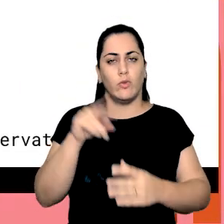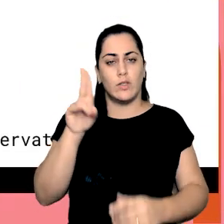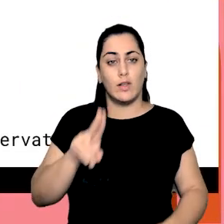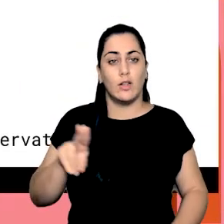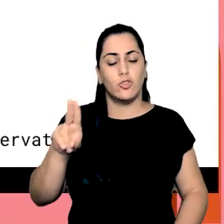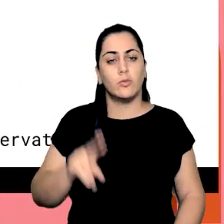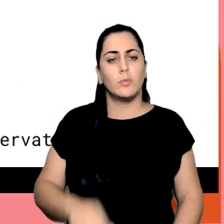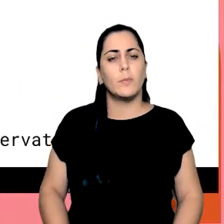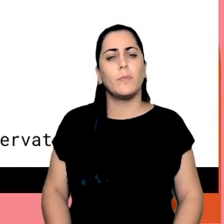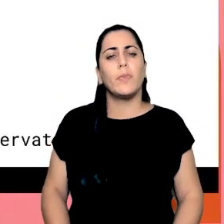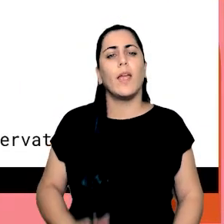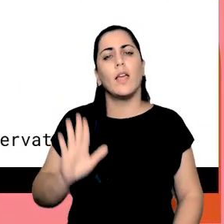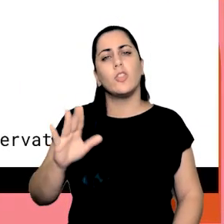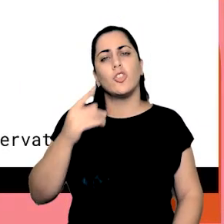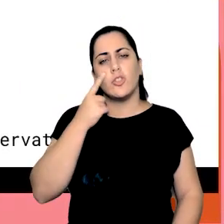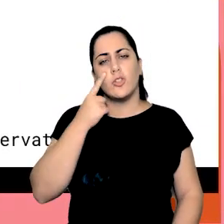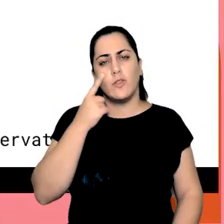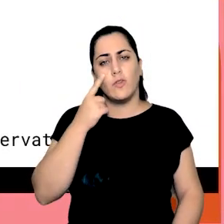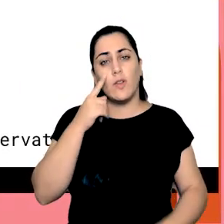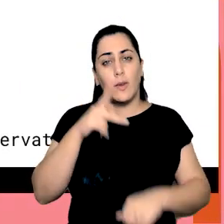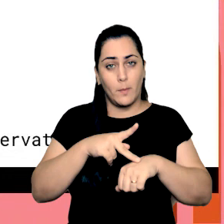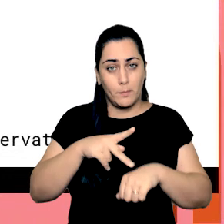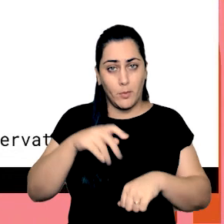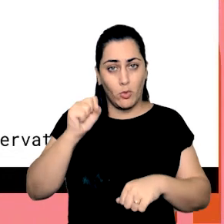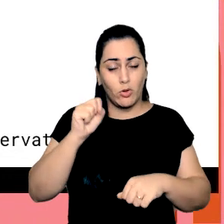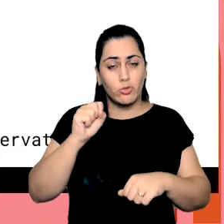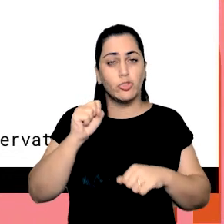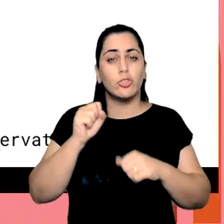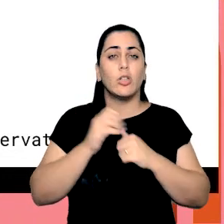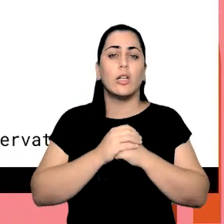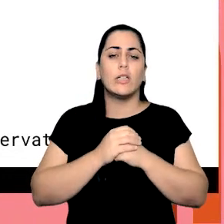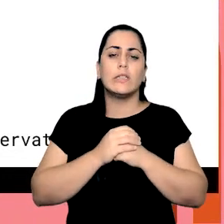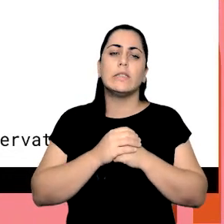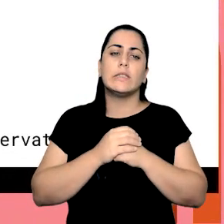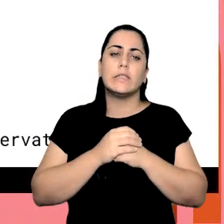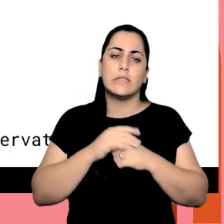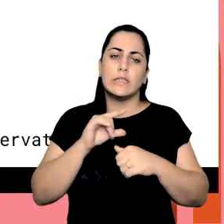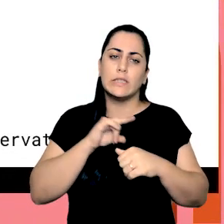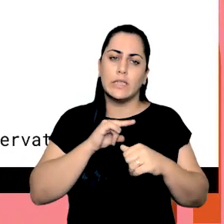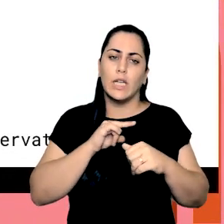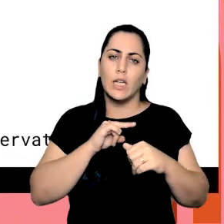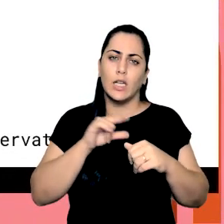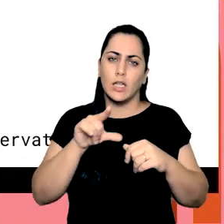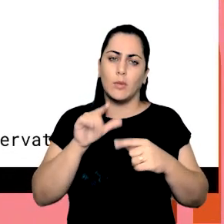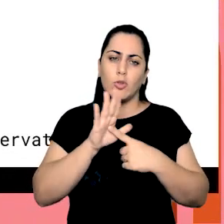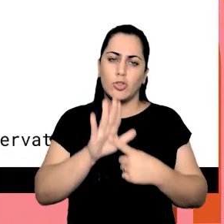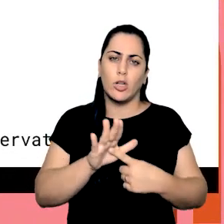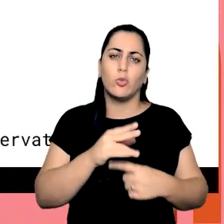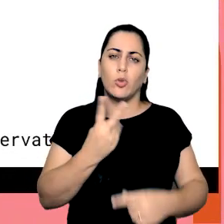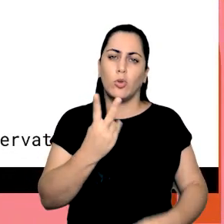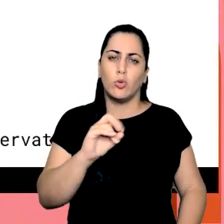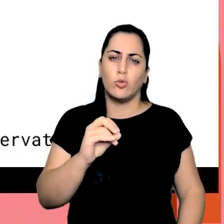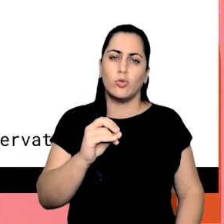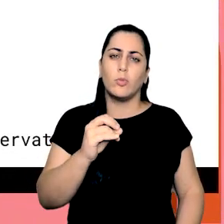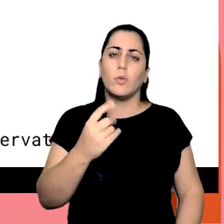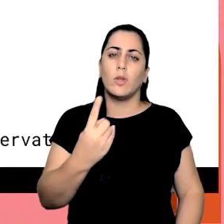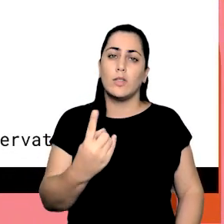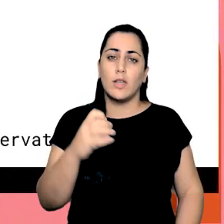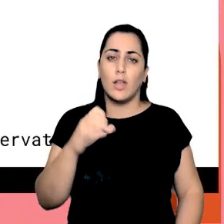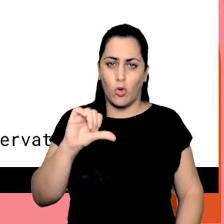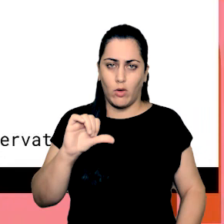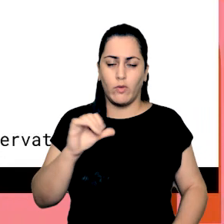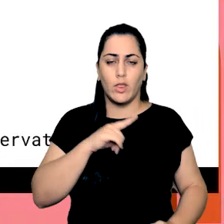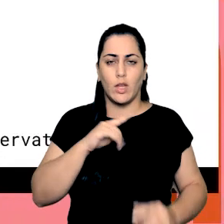quando a gente vai fazer o recorte por pós-graduação aqui a gente já tem uma leve tendência que é o que 2019 já trouxe ali